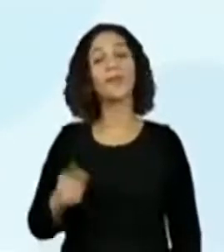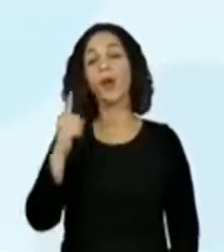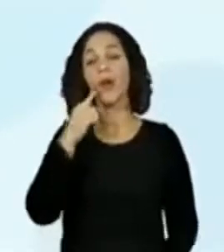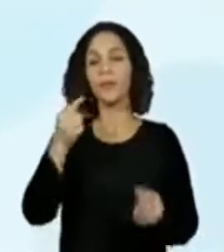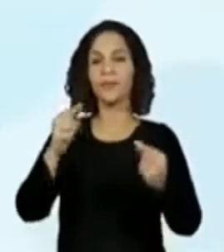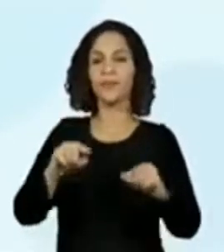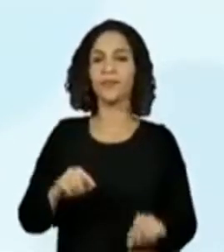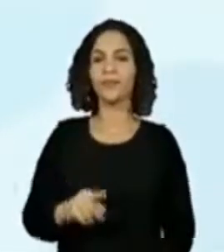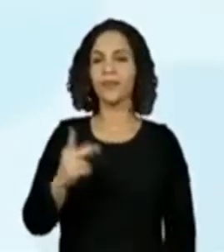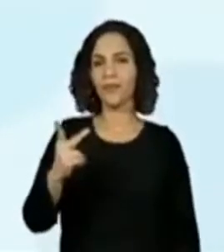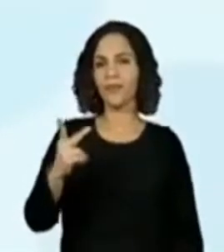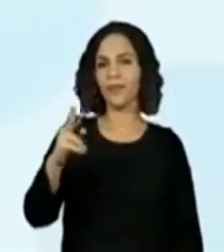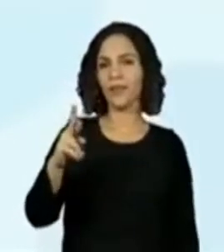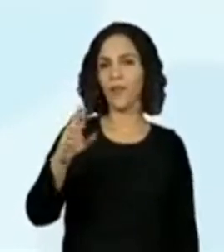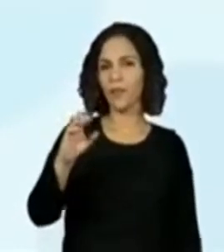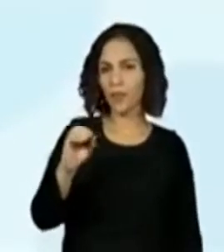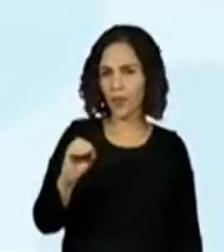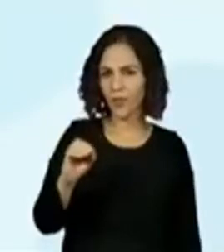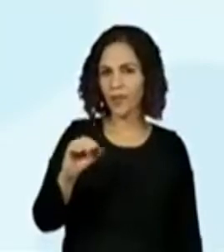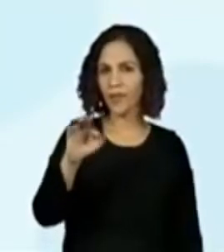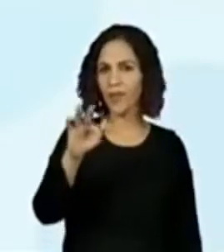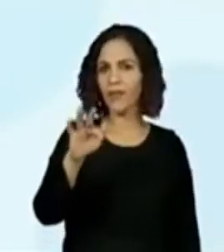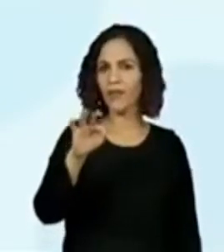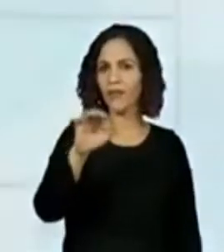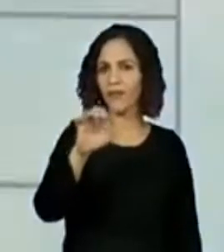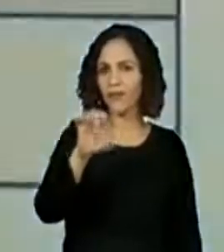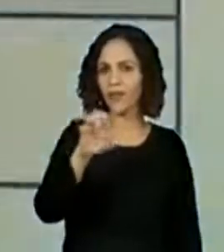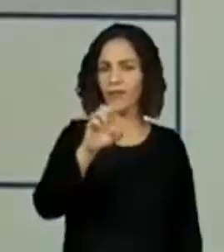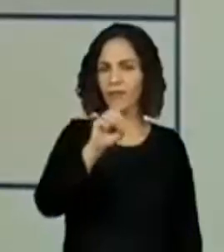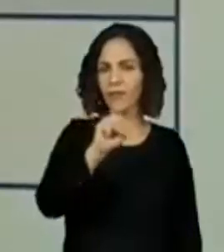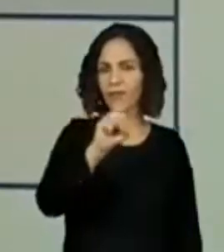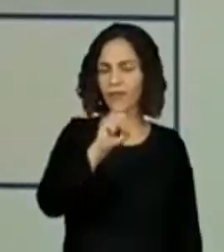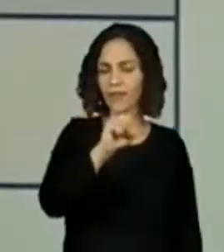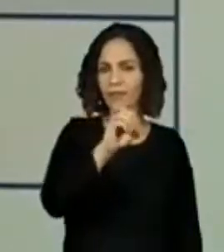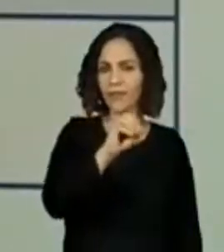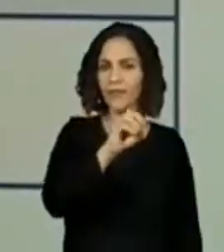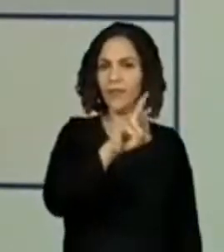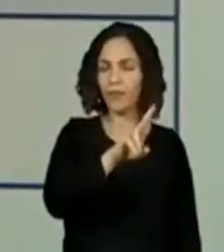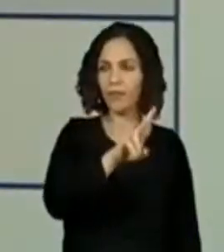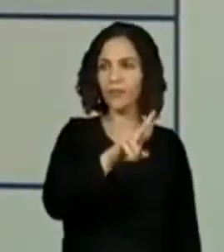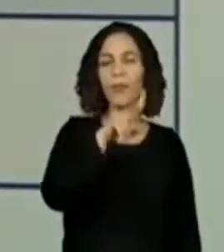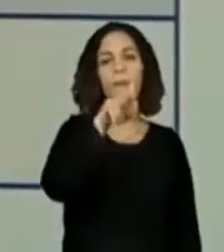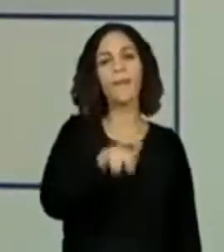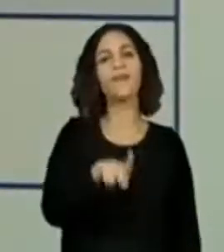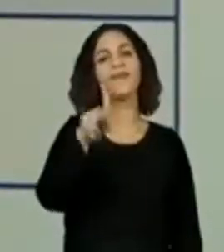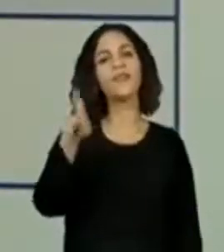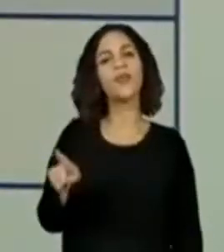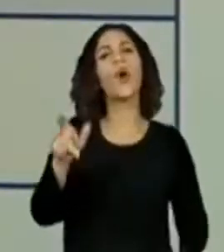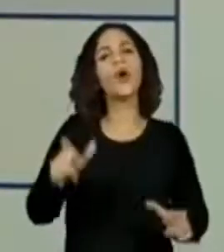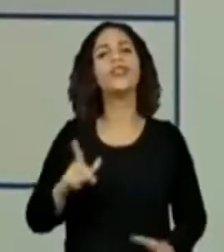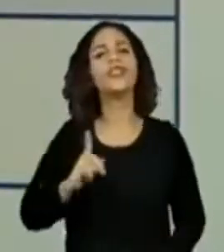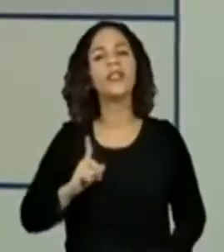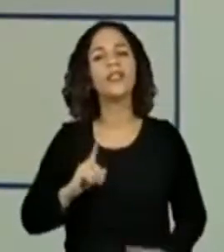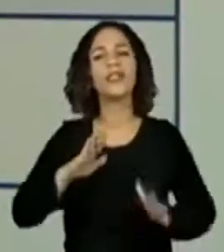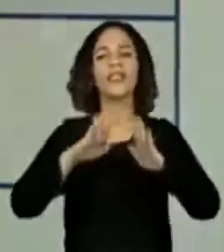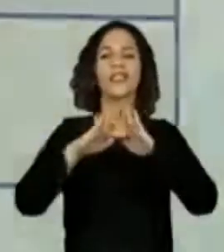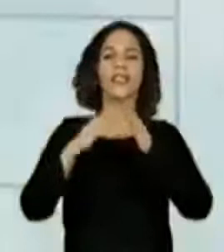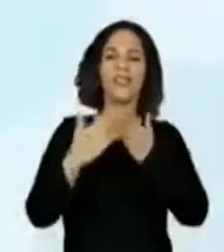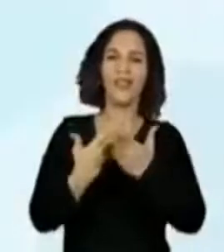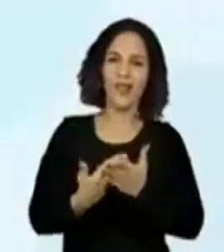Pro-fe-so. Onde que a gente encontra o professor? Na escola.